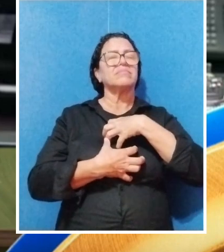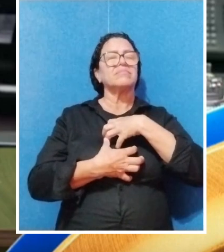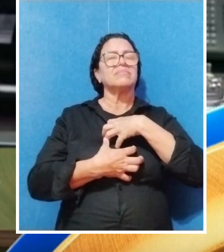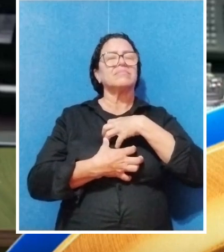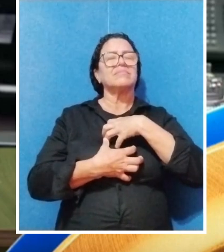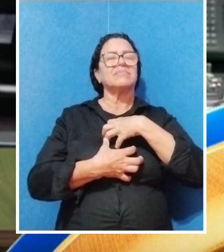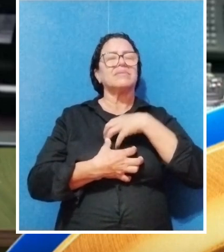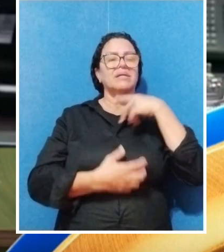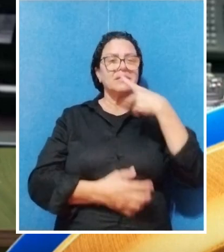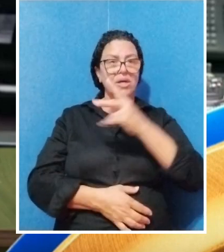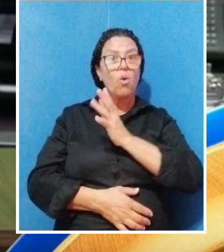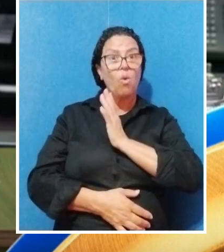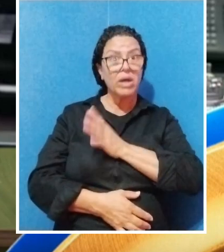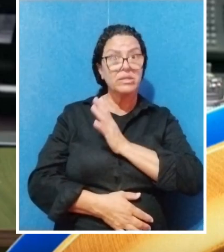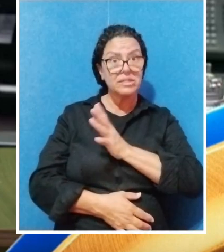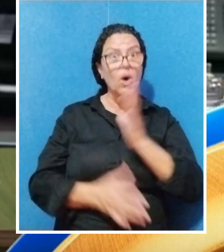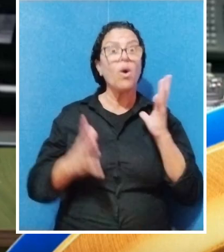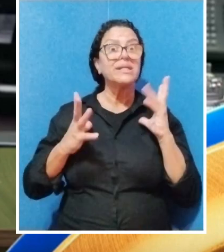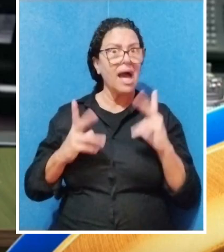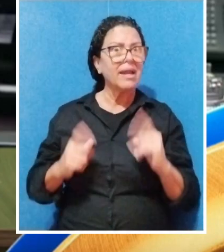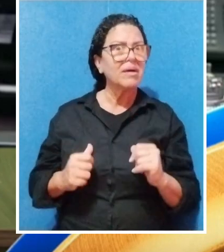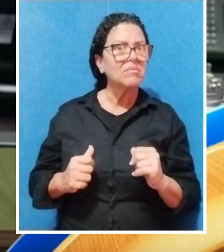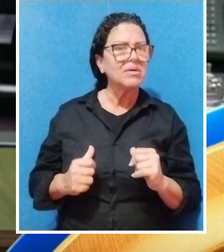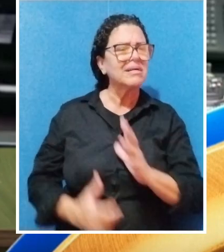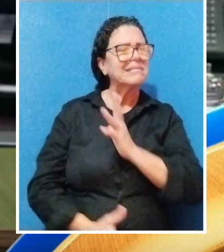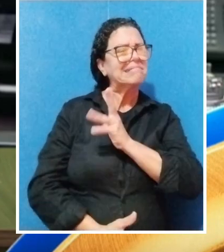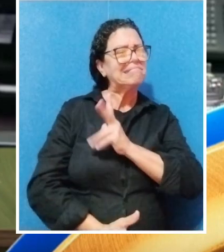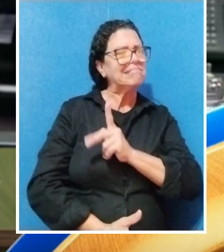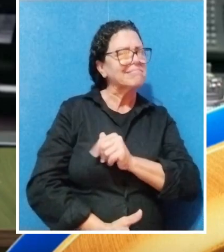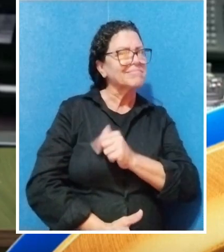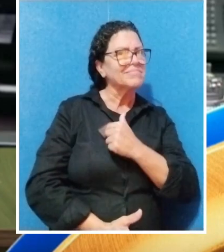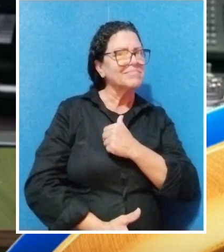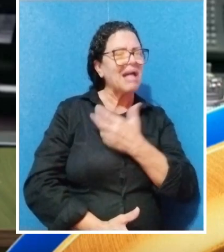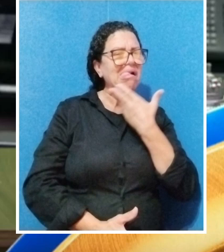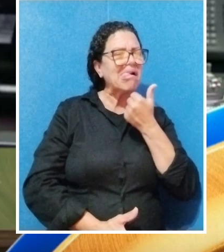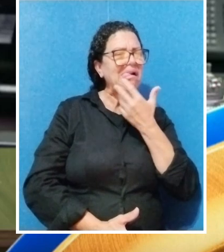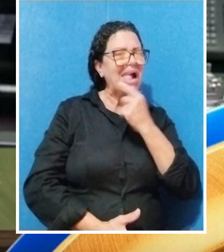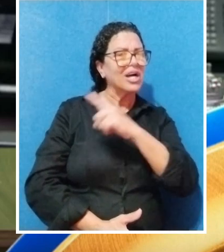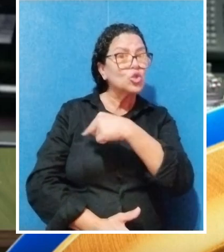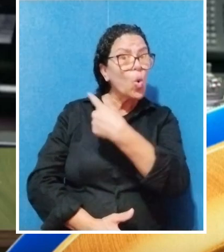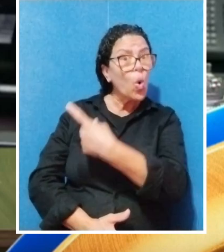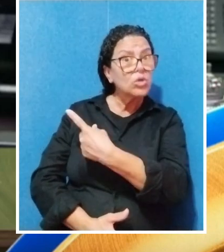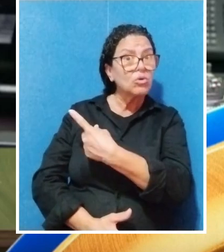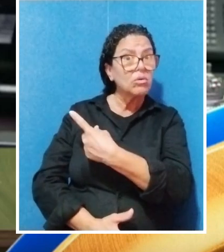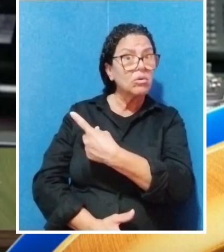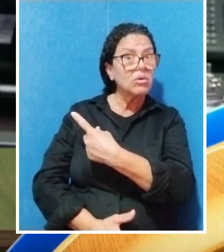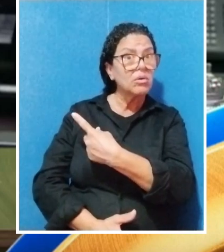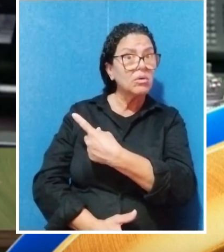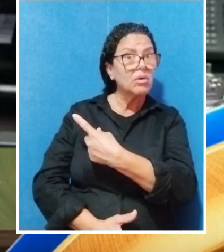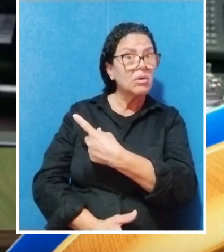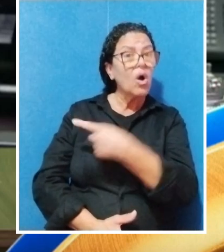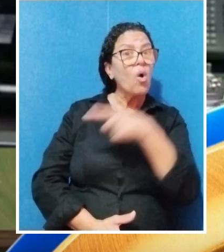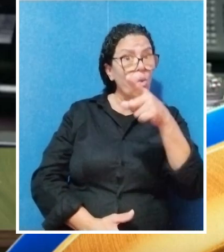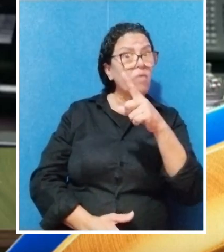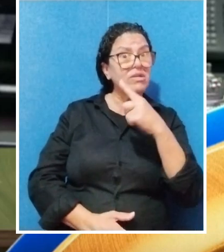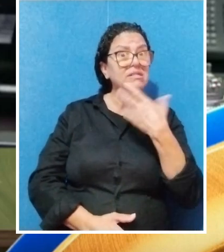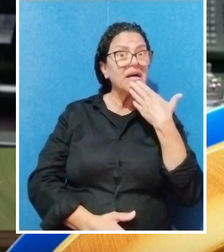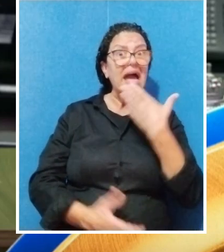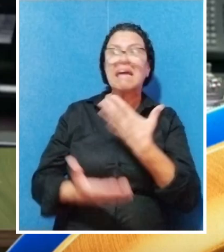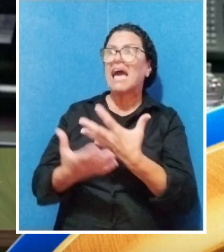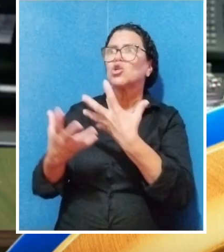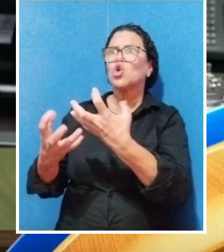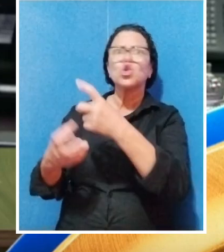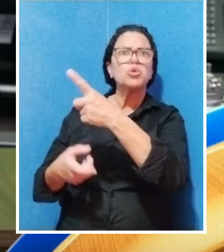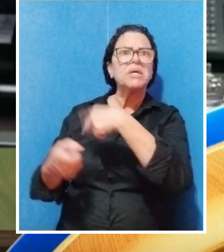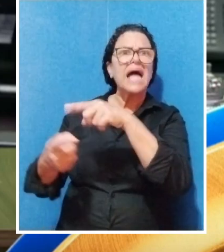de si mesmo. Seu coração está limpo quando você tira a vantagem dos outros? Seu coração está limpo quando